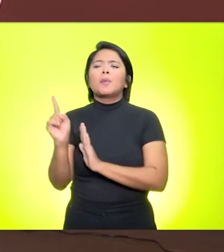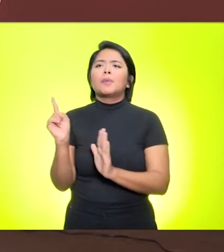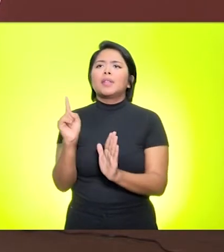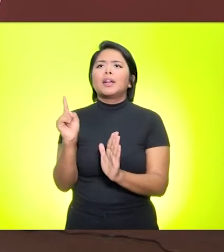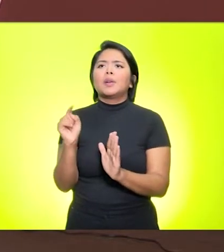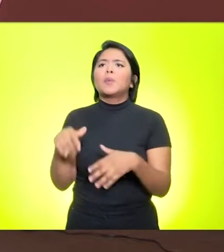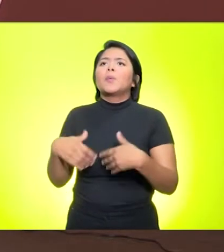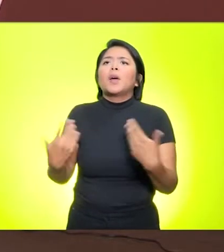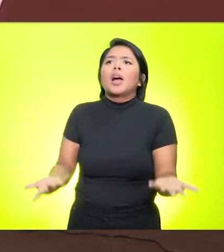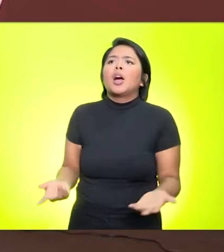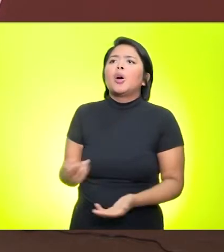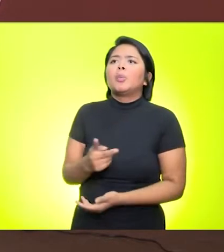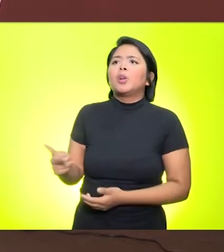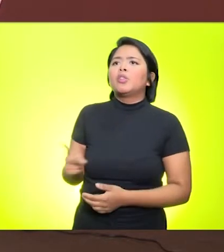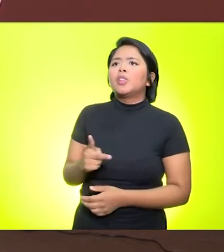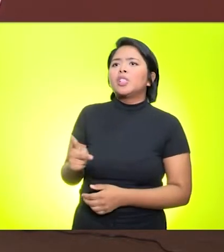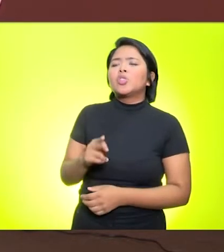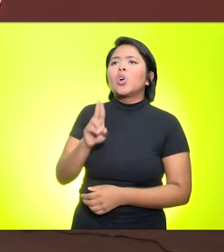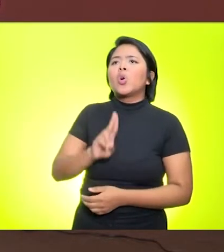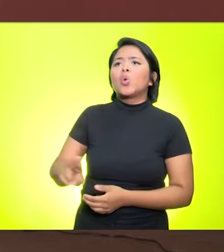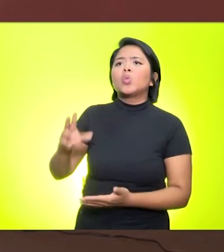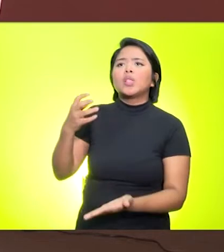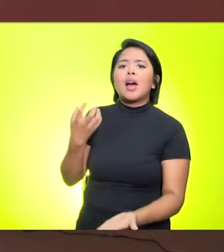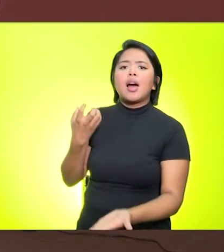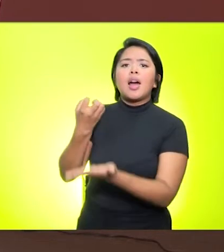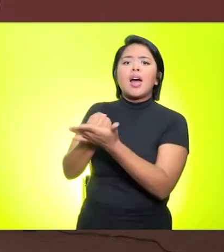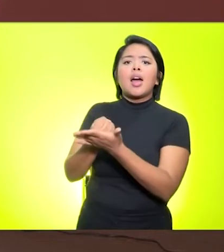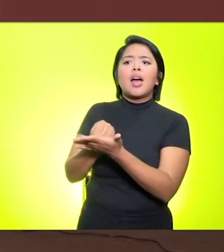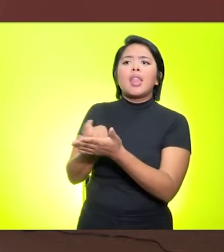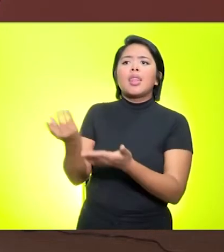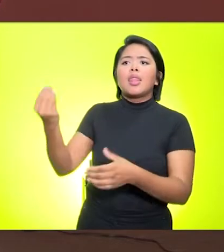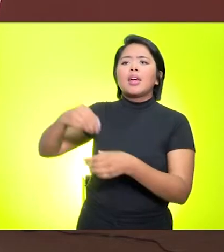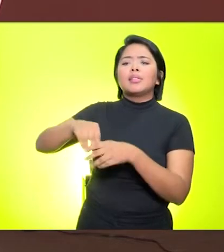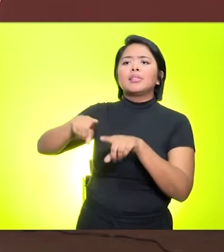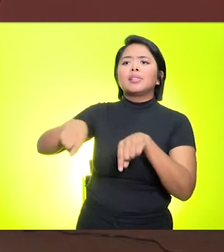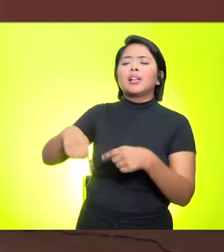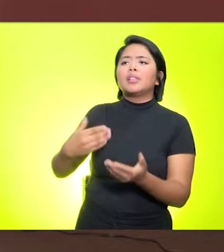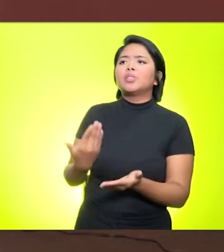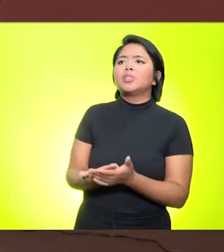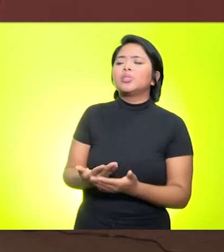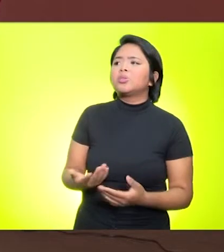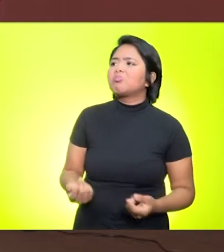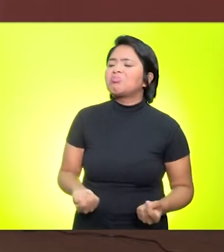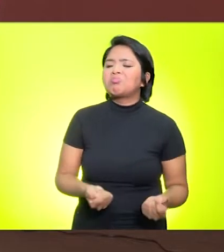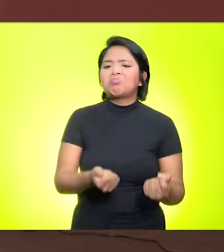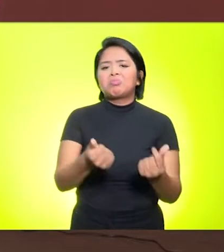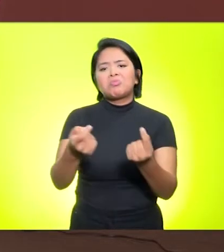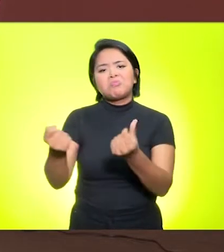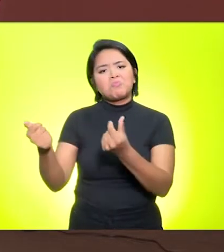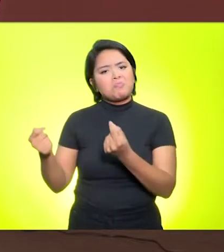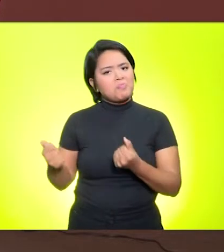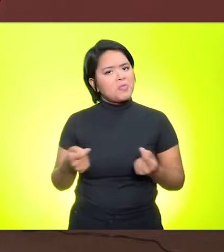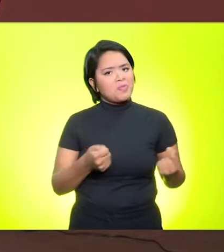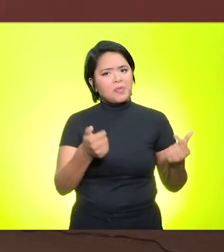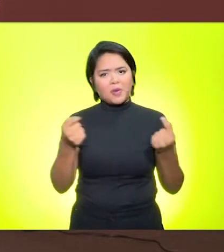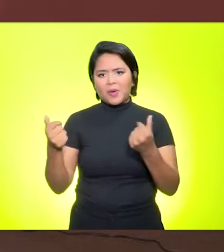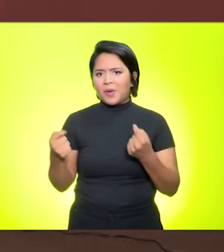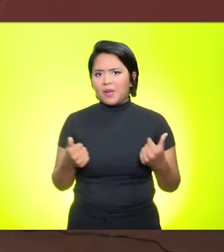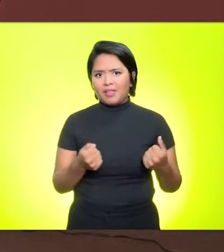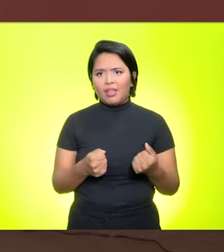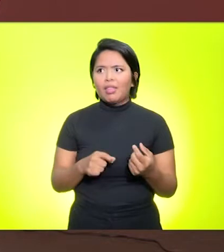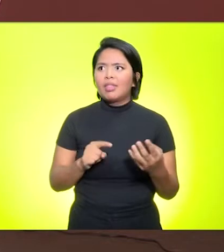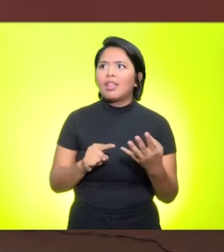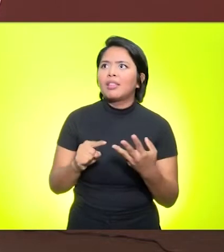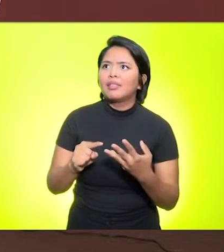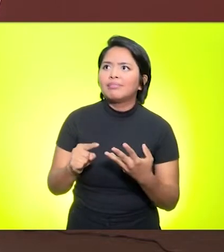professor que usa um aplicativo do celular dentro de sala de aula, seriam pouquíssimos, você poderia contar a